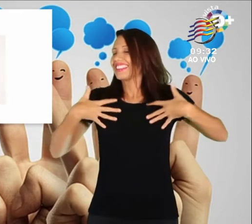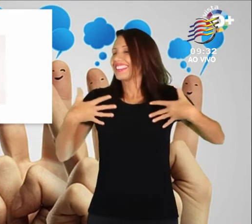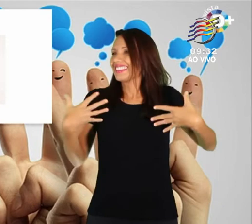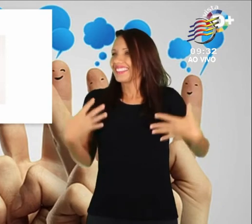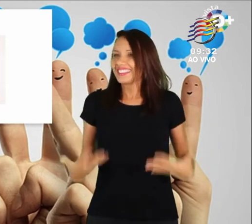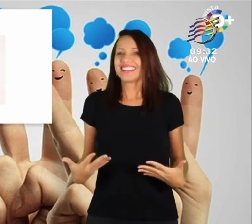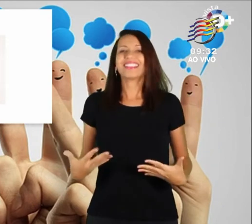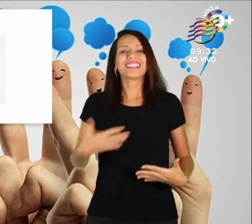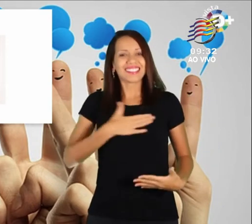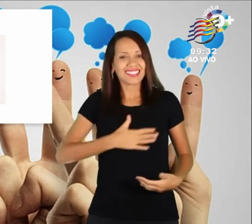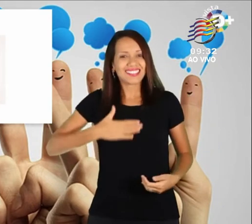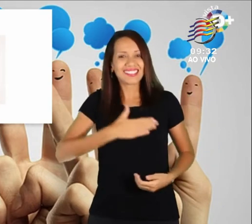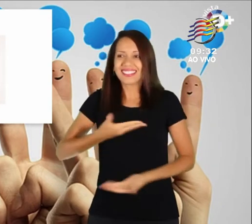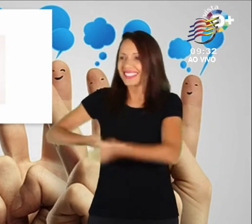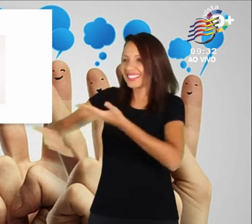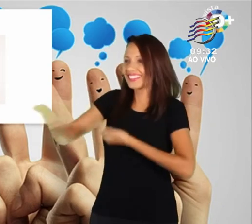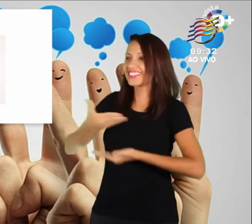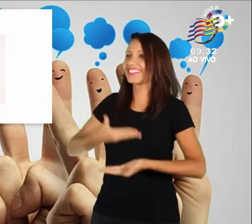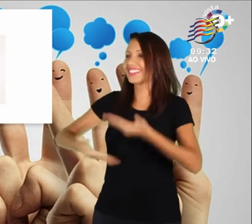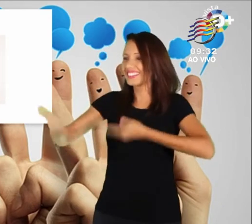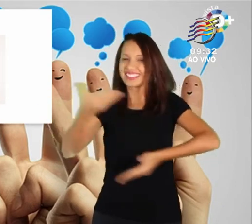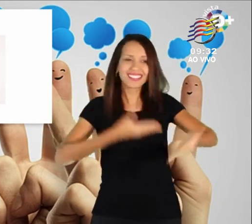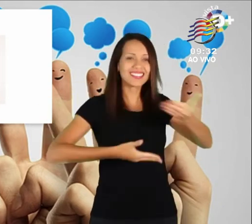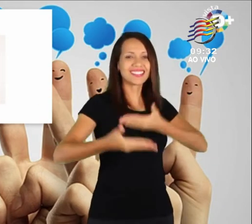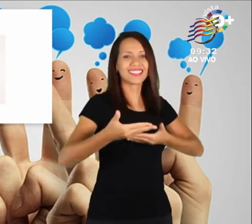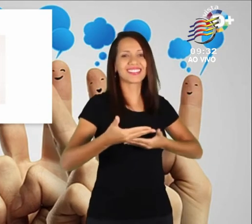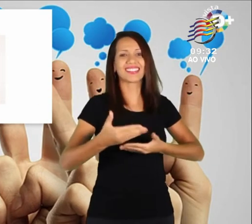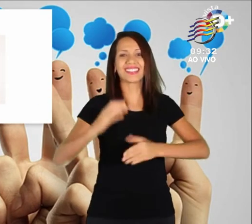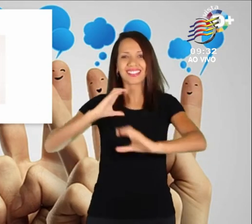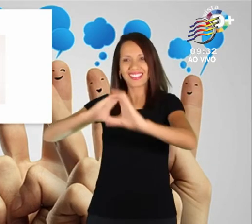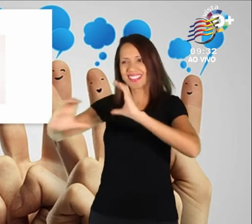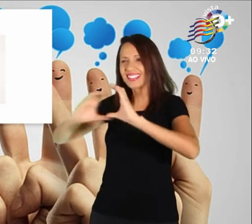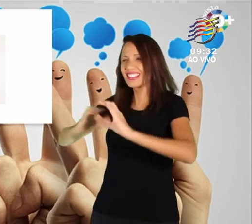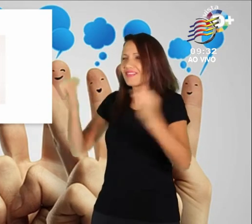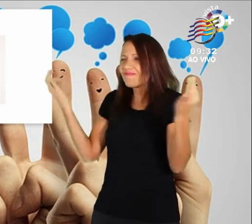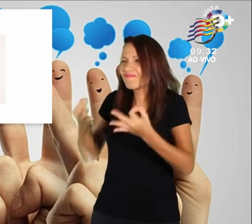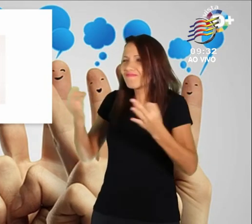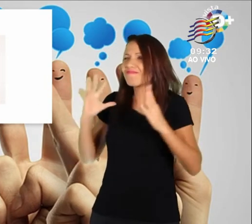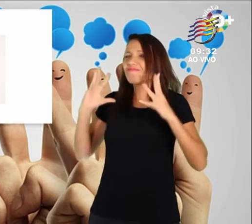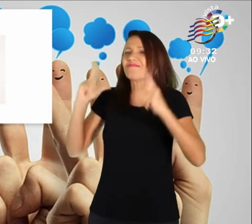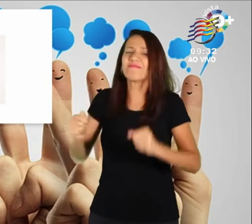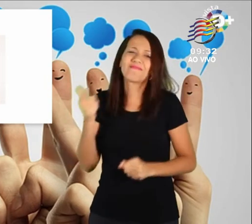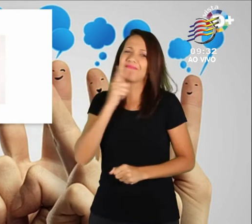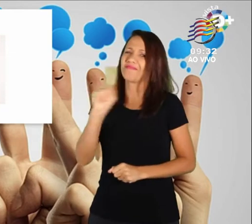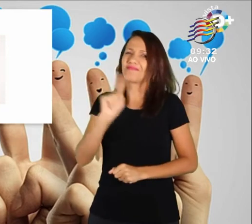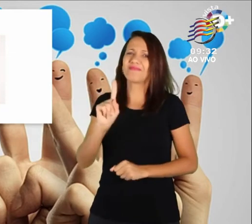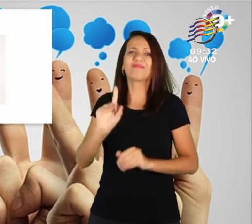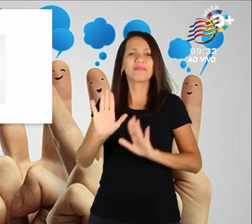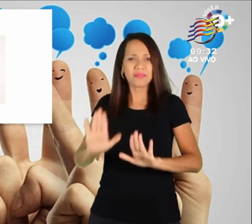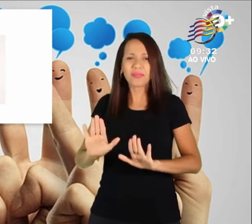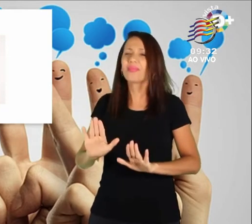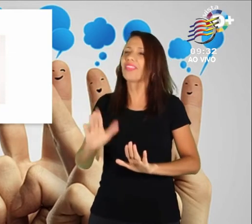difícil se comunicar sem êxito, mas não entender o que está sendo dito também.